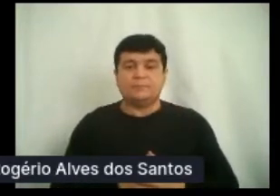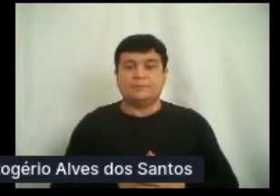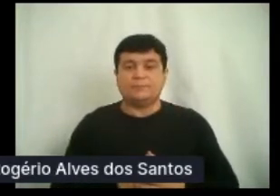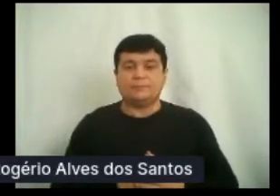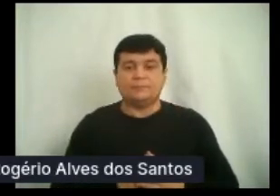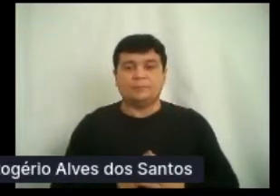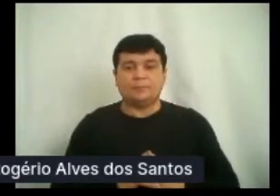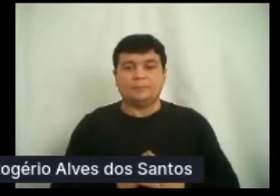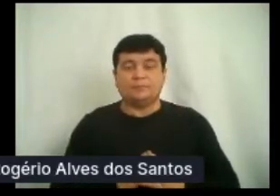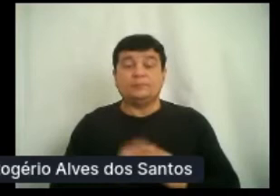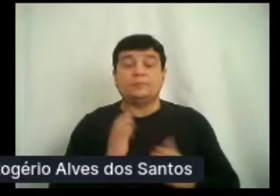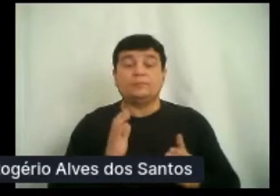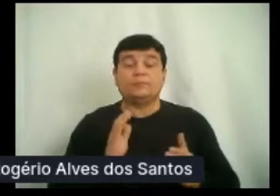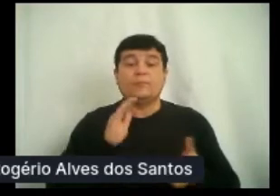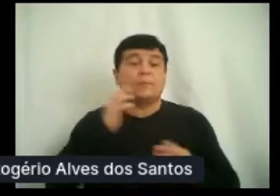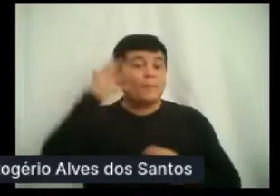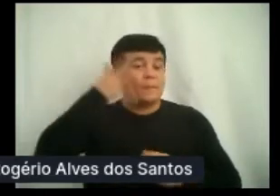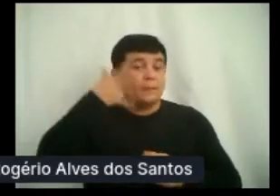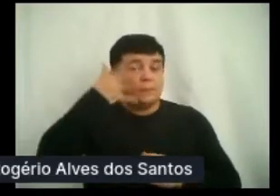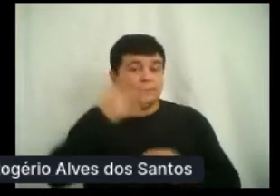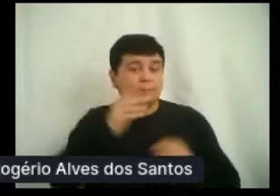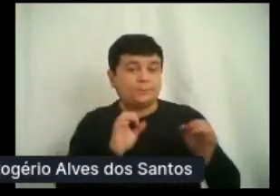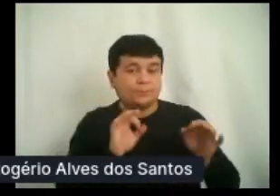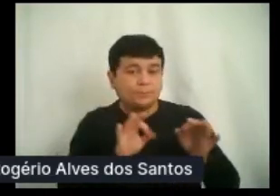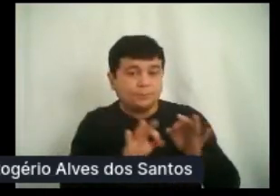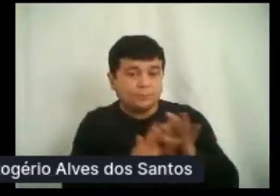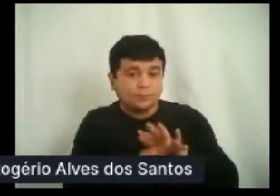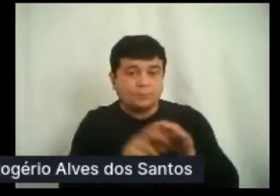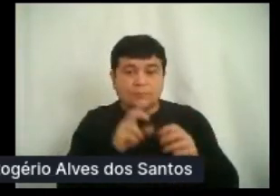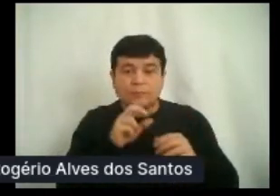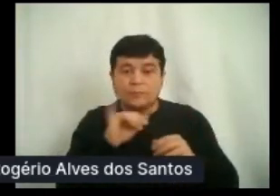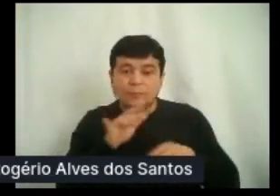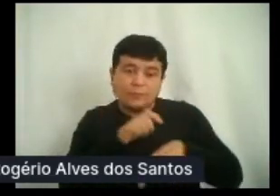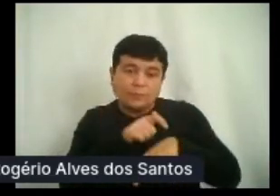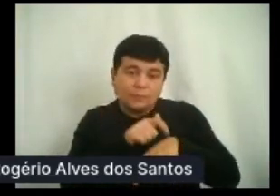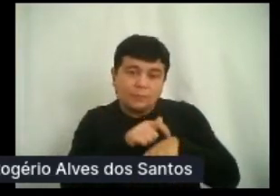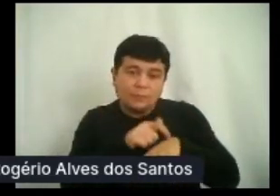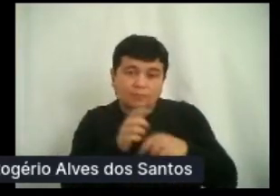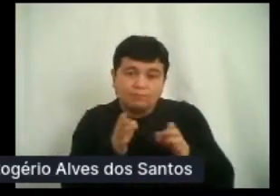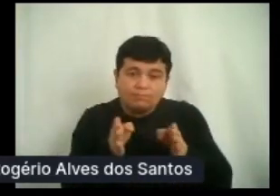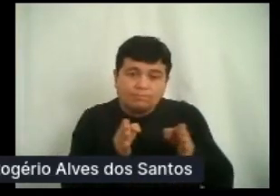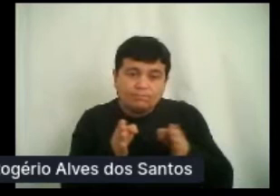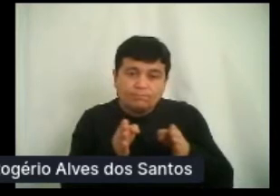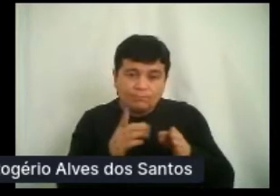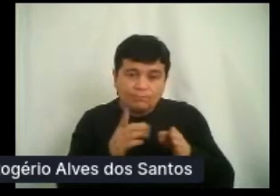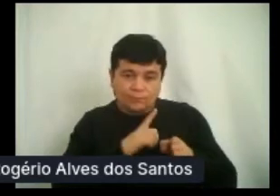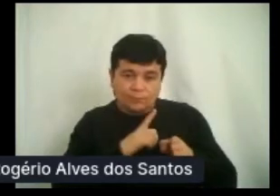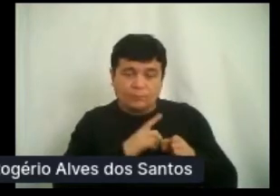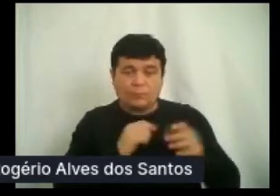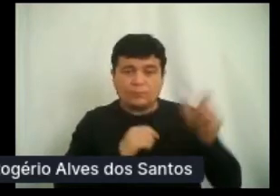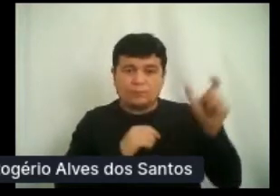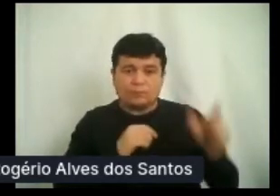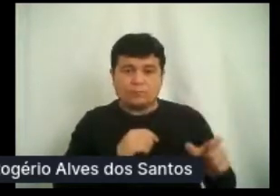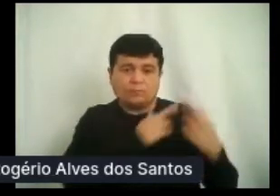Ao final de cada palestra, se sobrar um tempinho entre uma palestra e outra, o palestrante irá responder algumas dúvidas